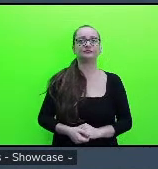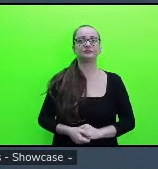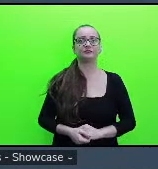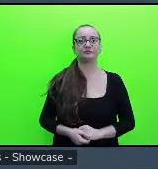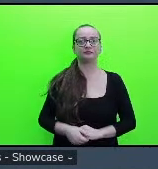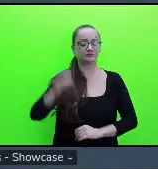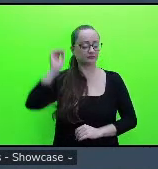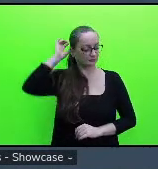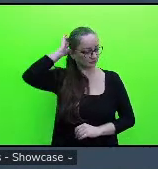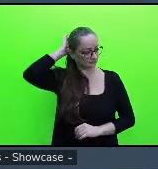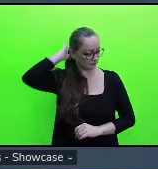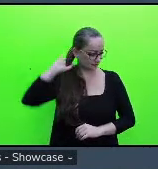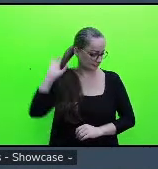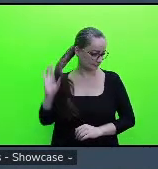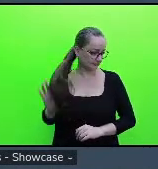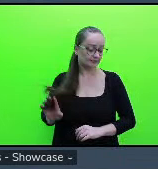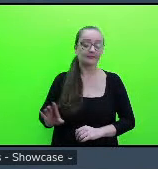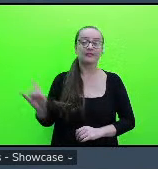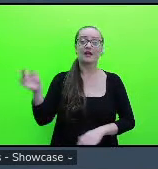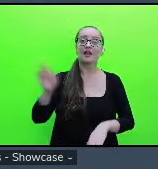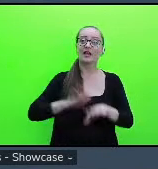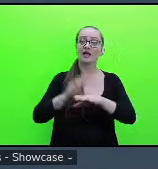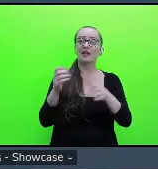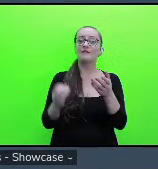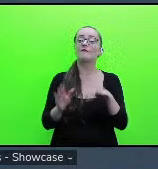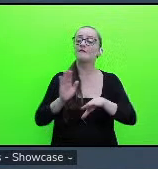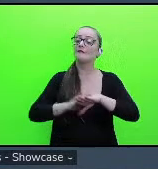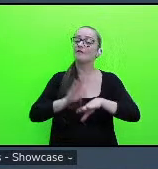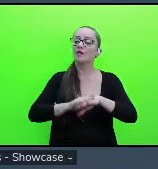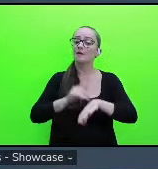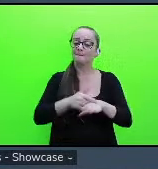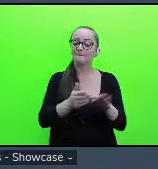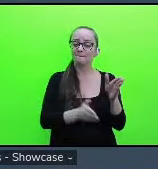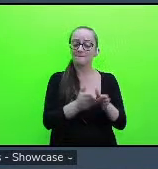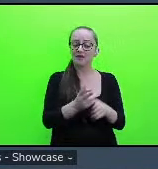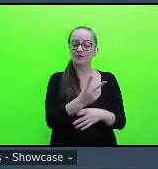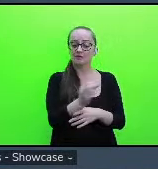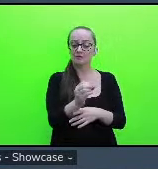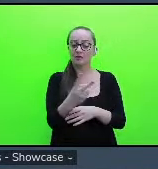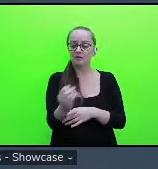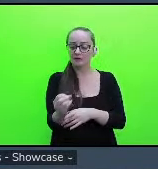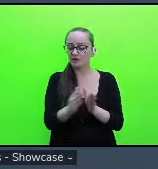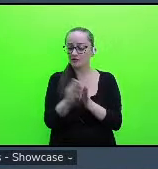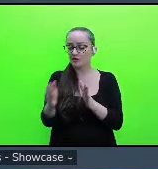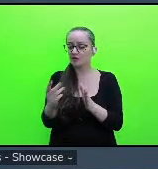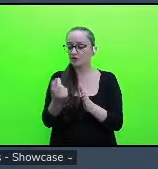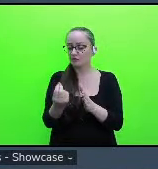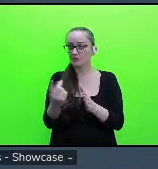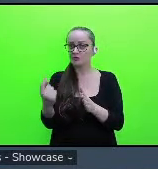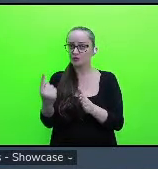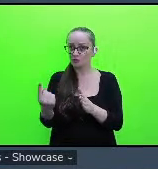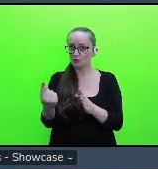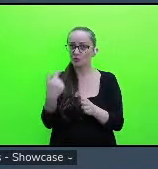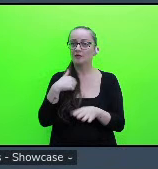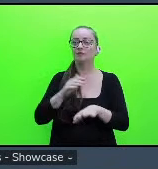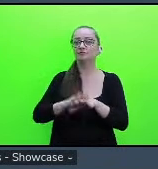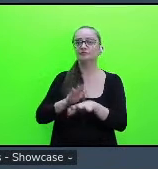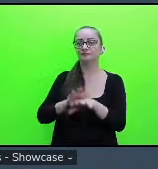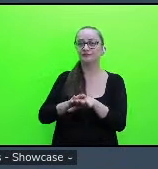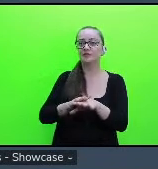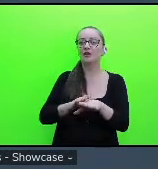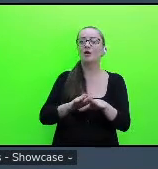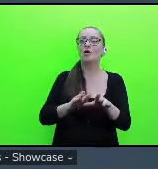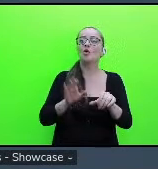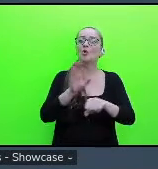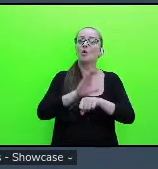e ela foi realizada no período entre 2020 e 2021 como forma de conclusão do curso de licenciatura